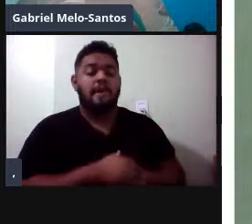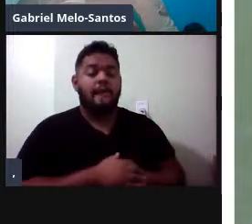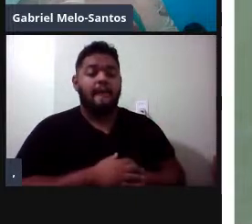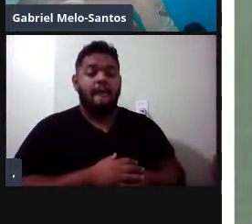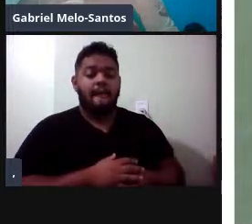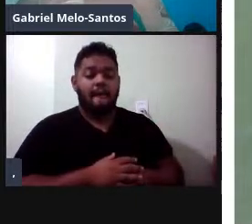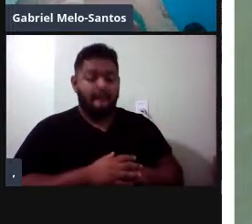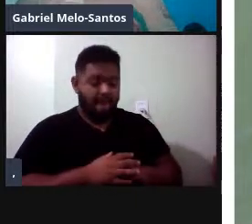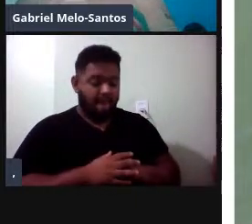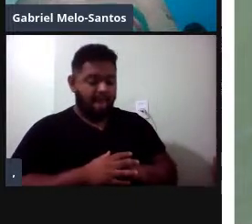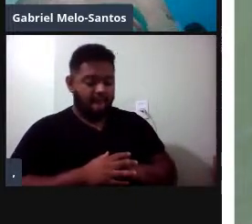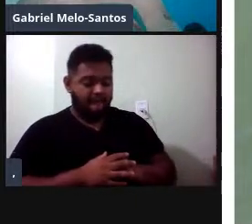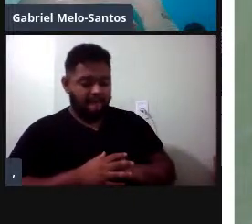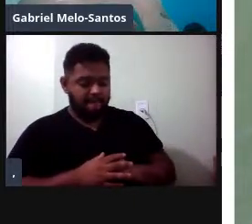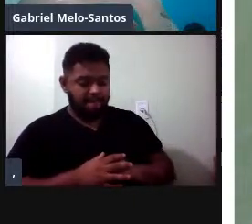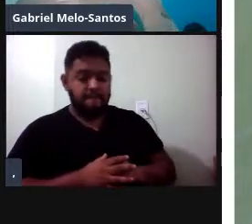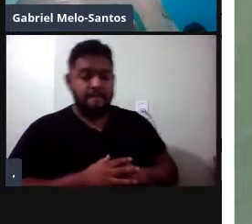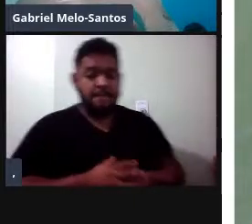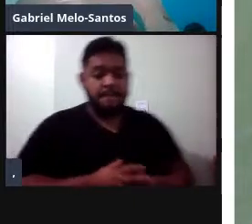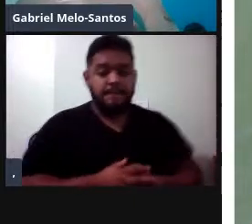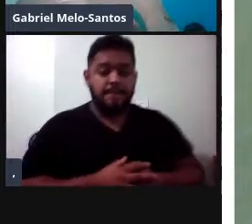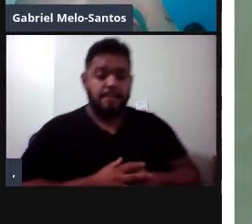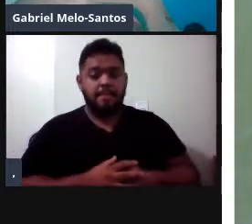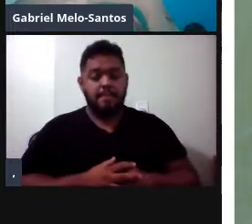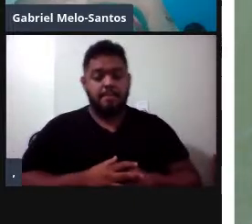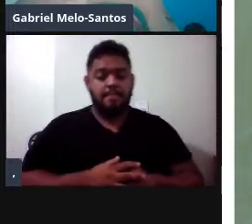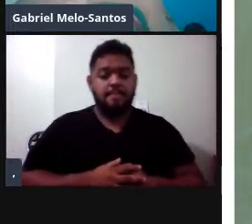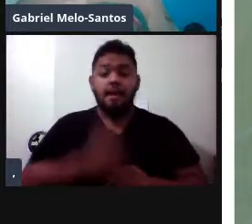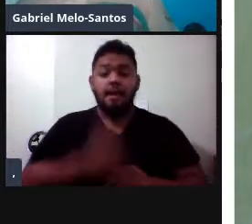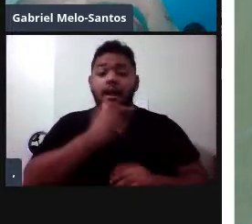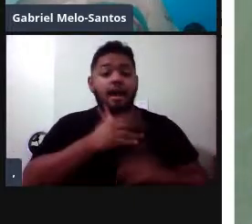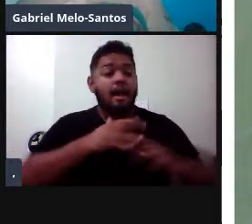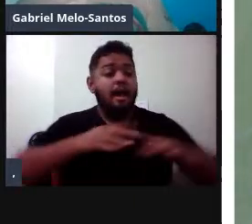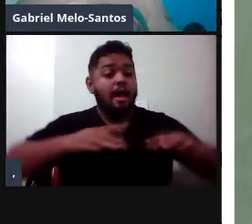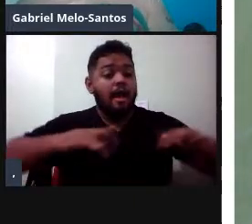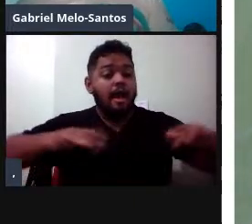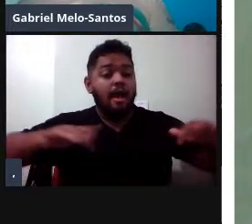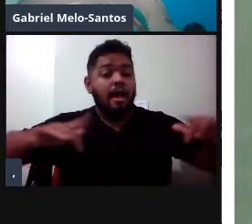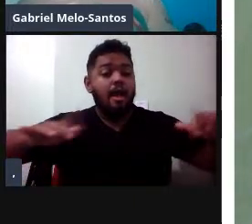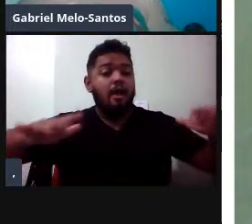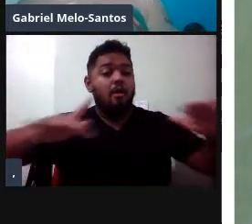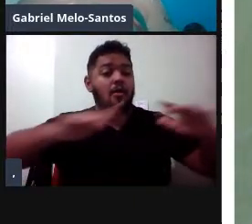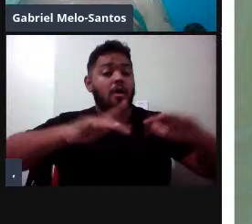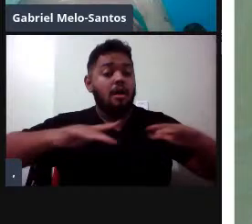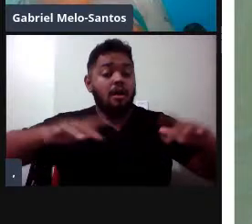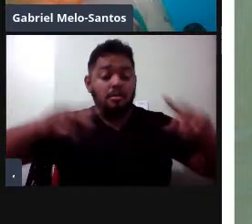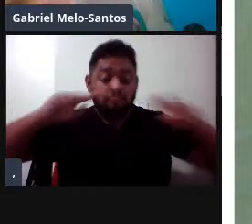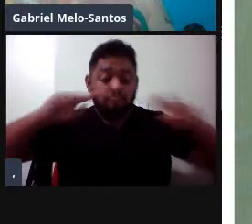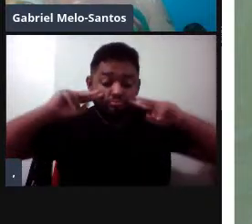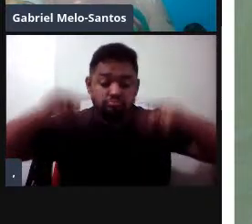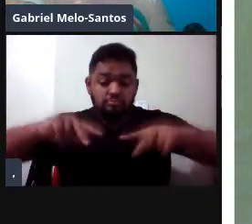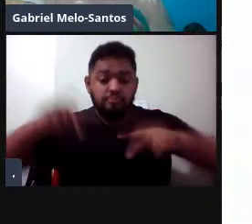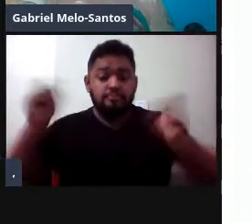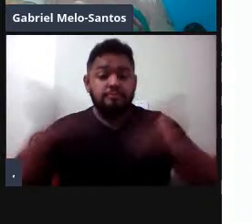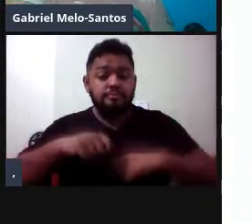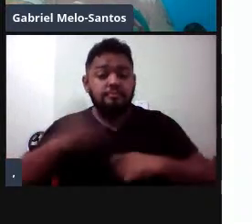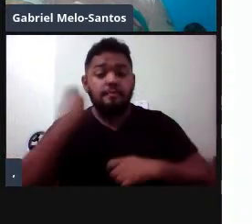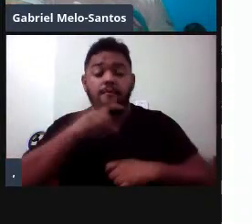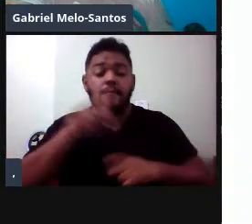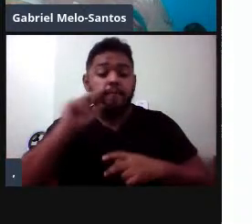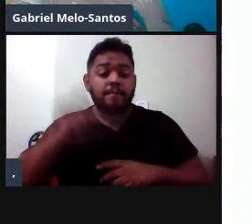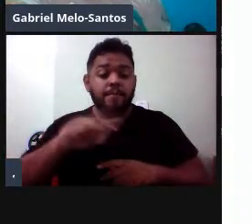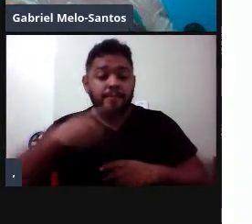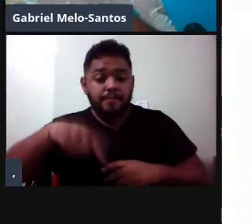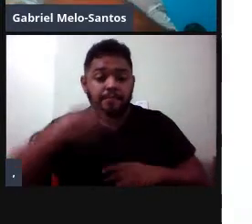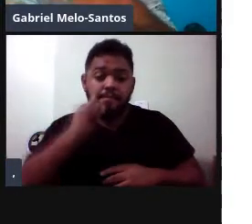no mercado de peixe e a água lá era claríssima. na Estação da Seca. Então, gente conseguia ver, para vocês terem